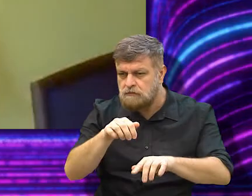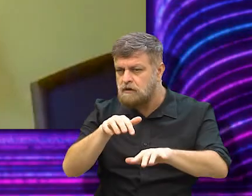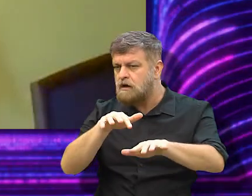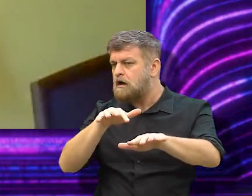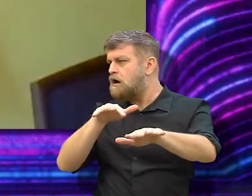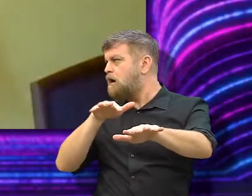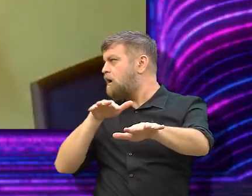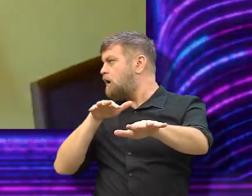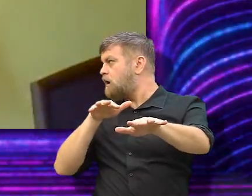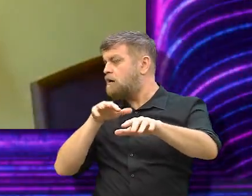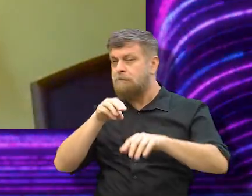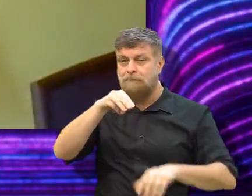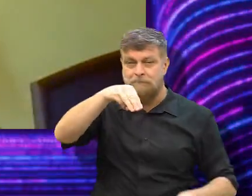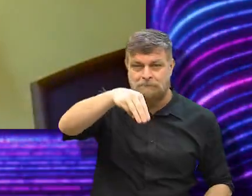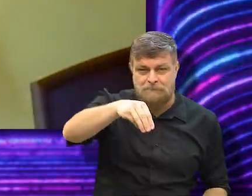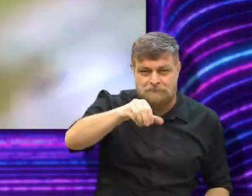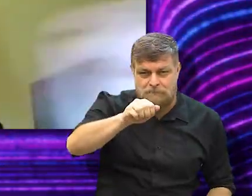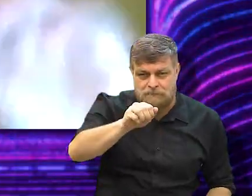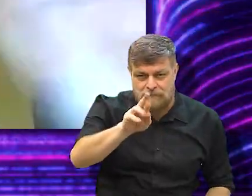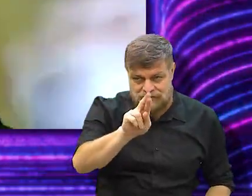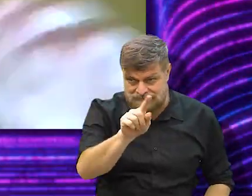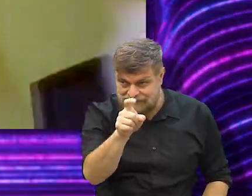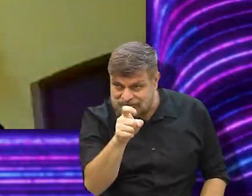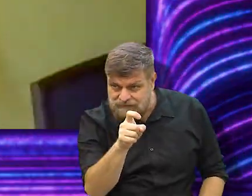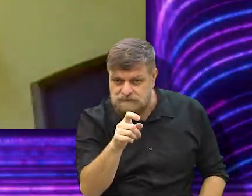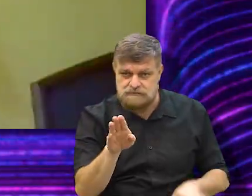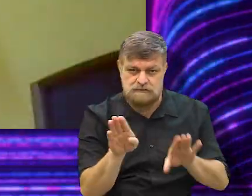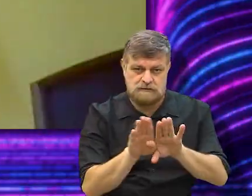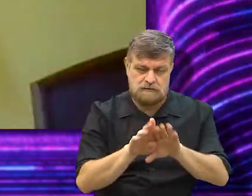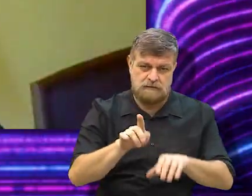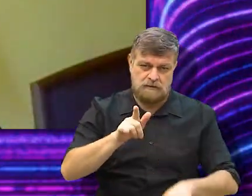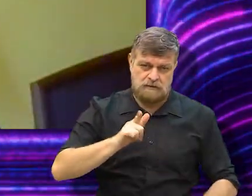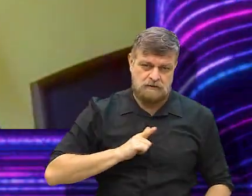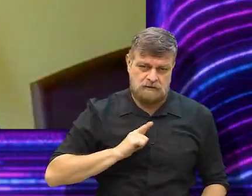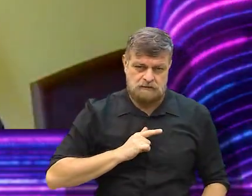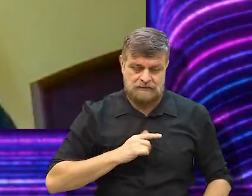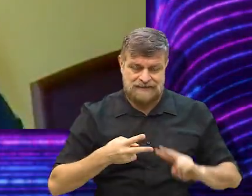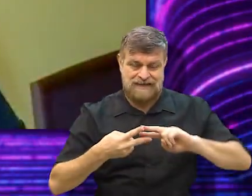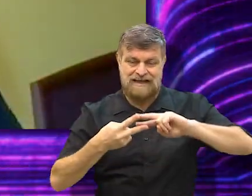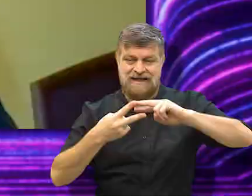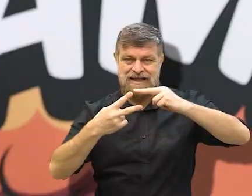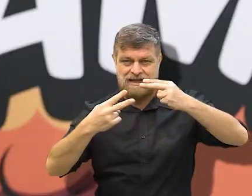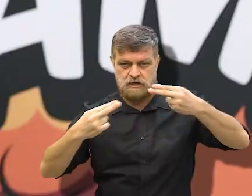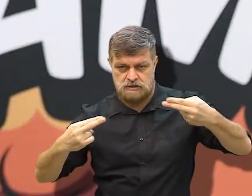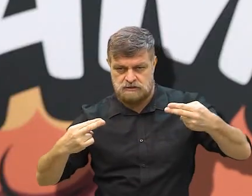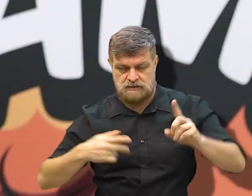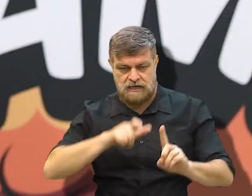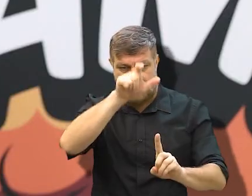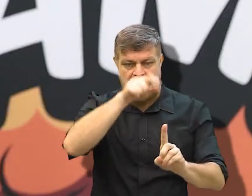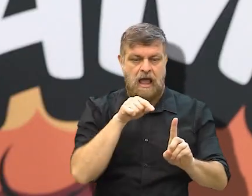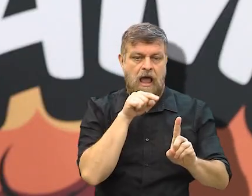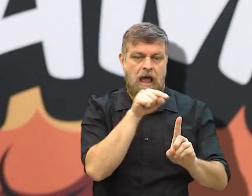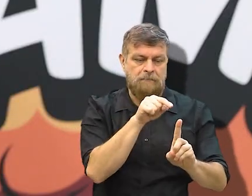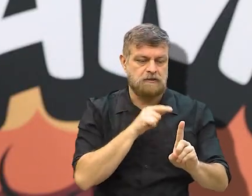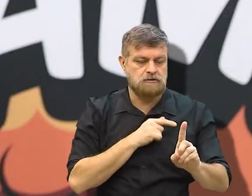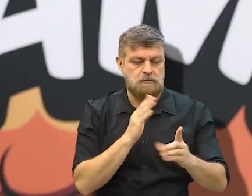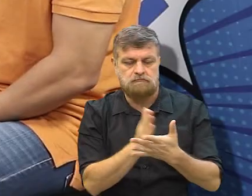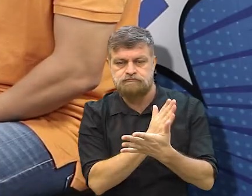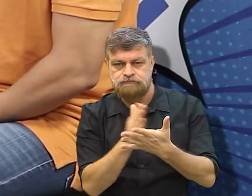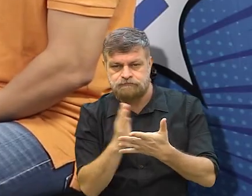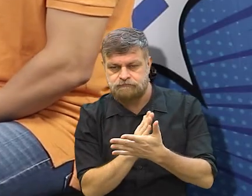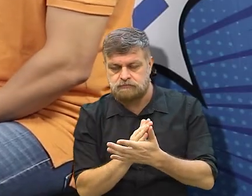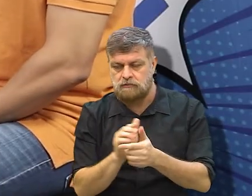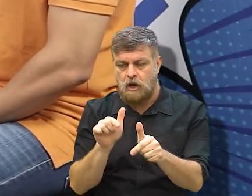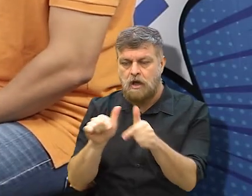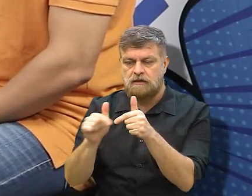no paralelo do livro. Então, a gente pega várias coisas. Tem essa parte genética, né? Da pessoa ser predisposta